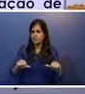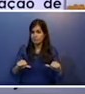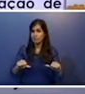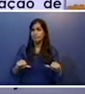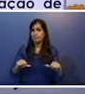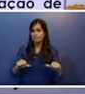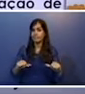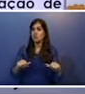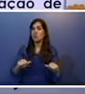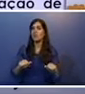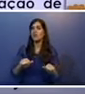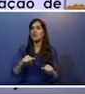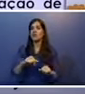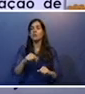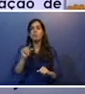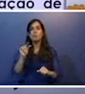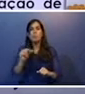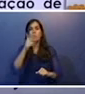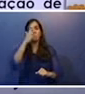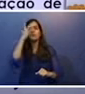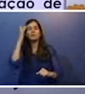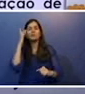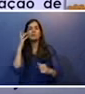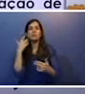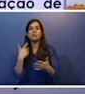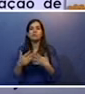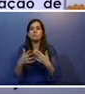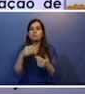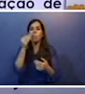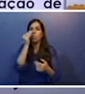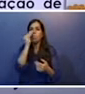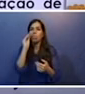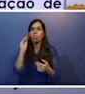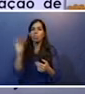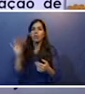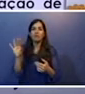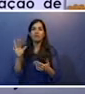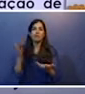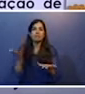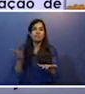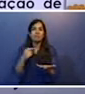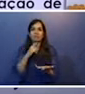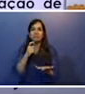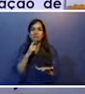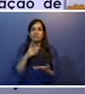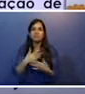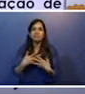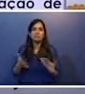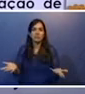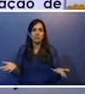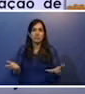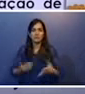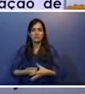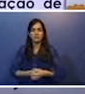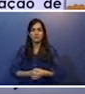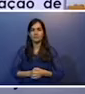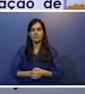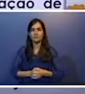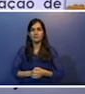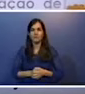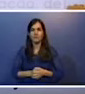e poucos são tocados pela situação de Dario. Poucas pessoas se tocaram com a situação dele, certo?